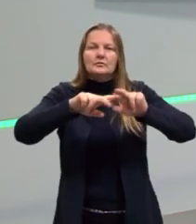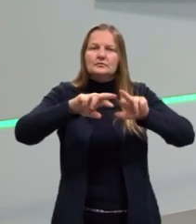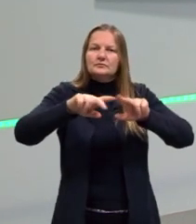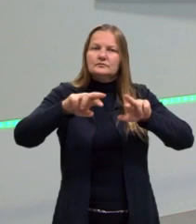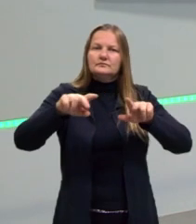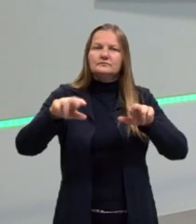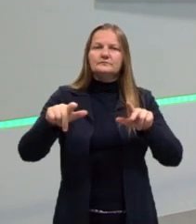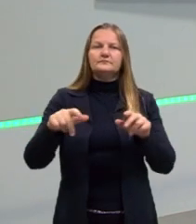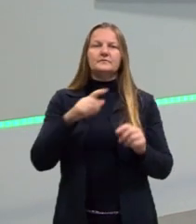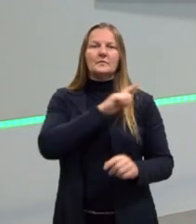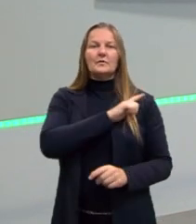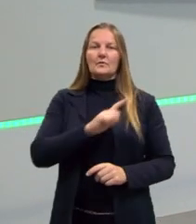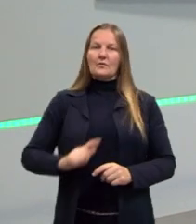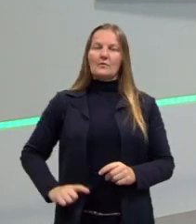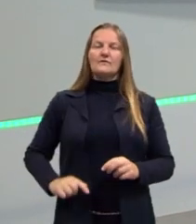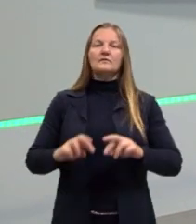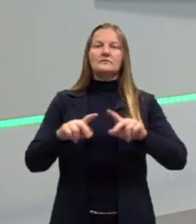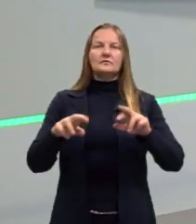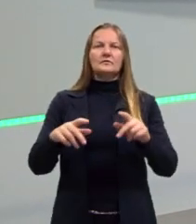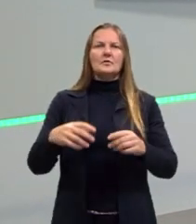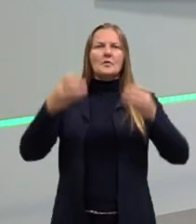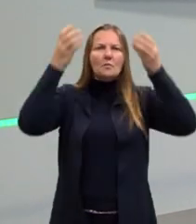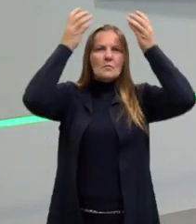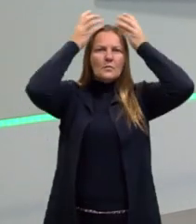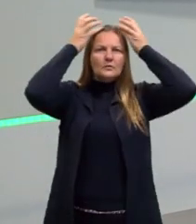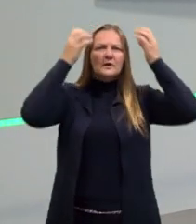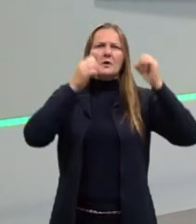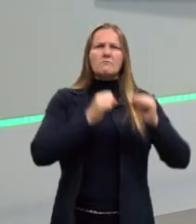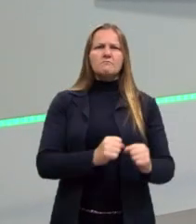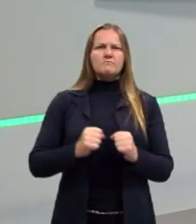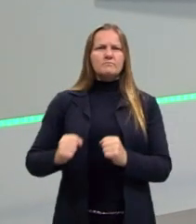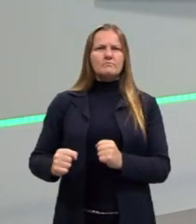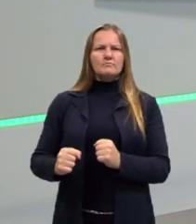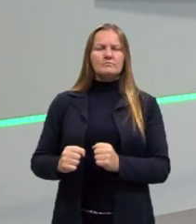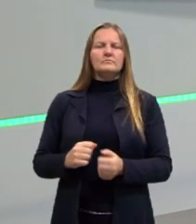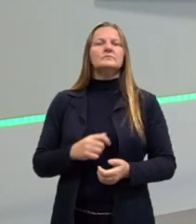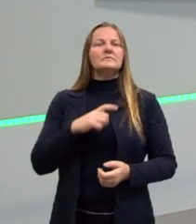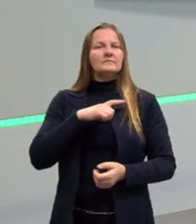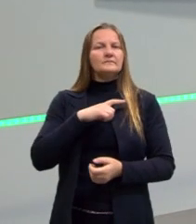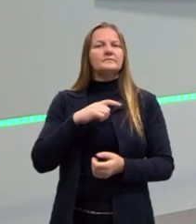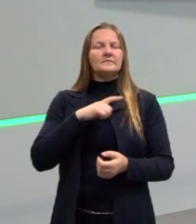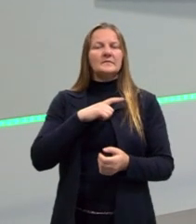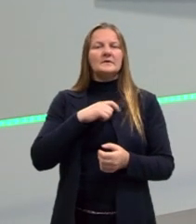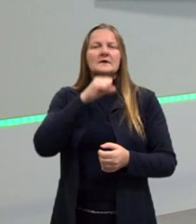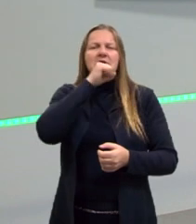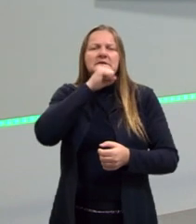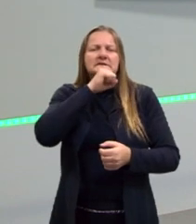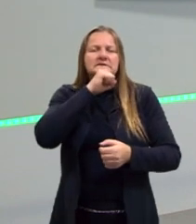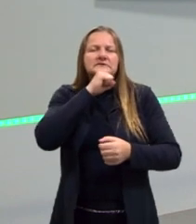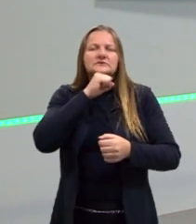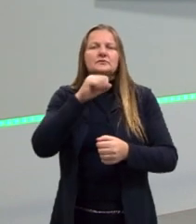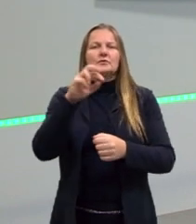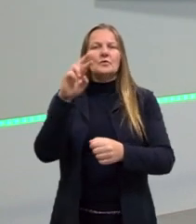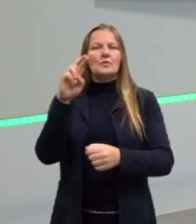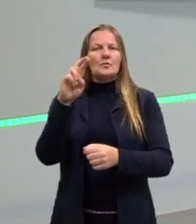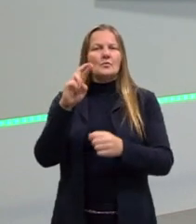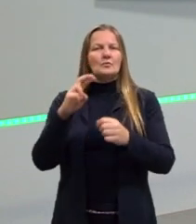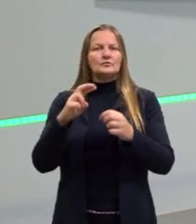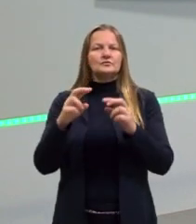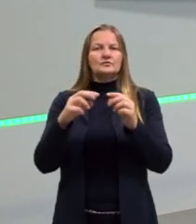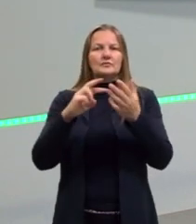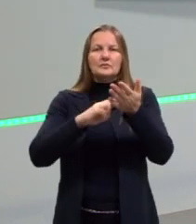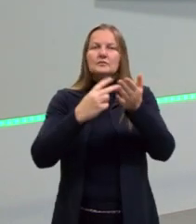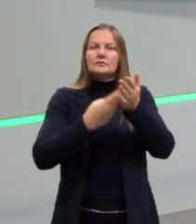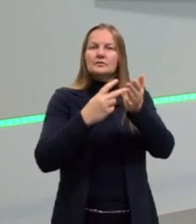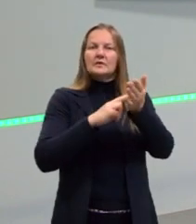essa forma de governo em que o monarca tem um poder absoluto. De antigo regime. A gente vai usar aqui como um sinônimo de